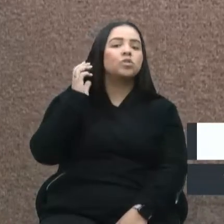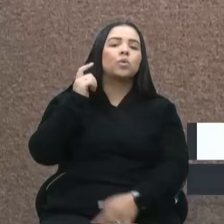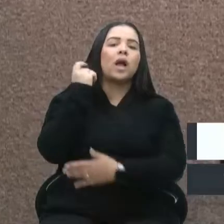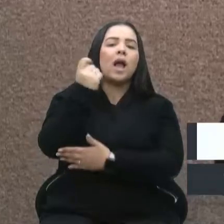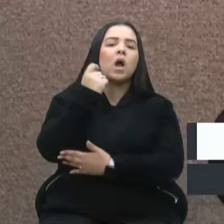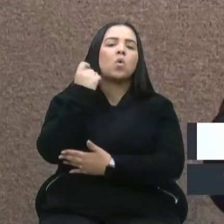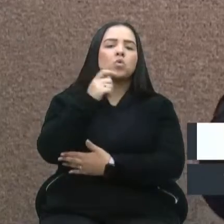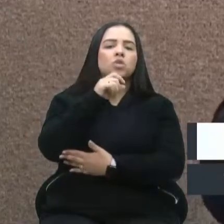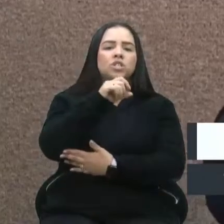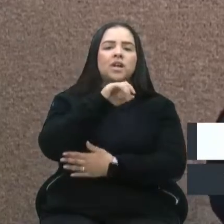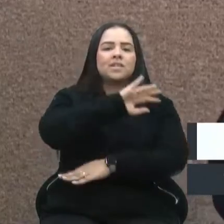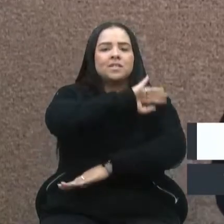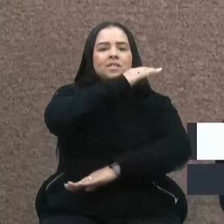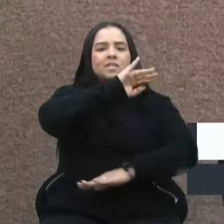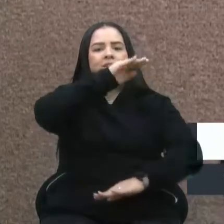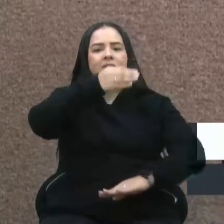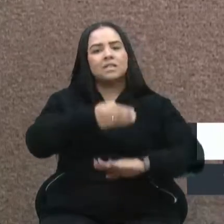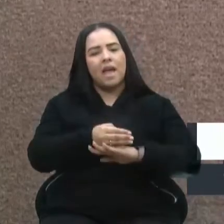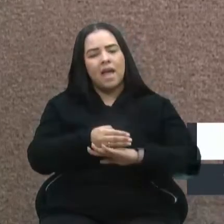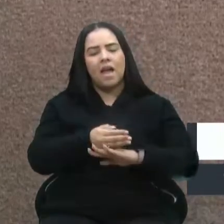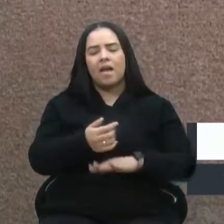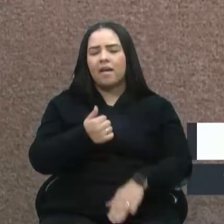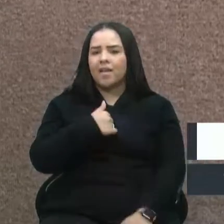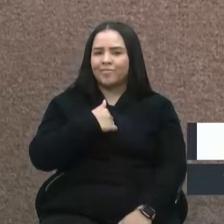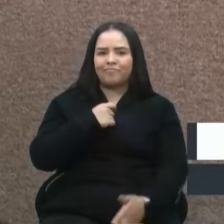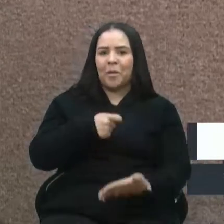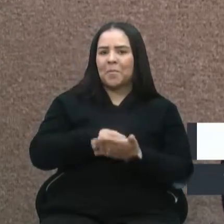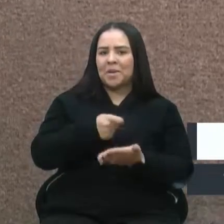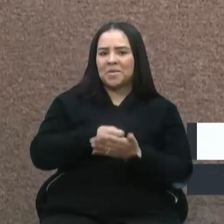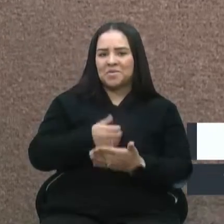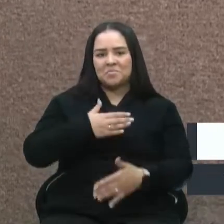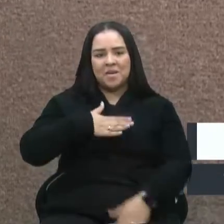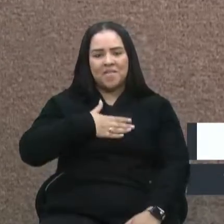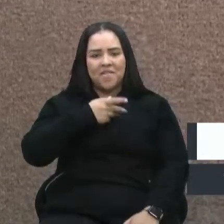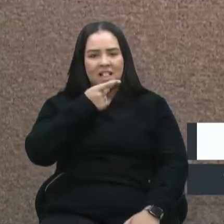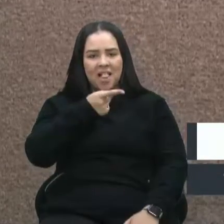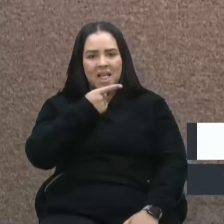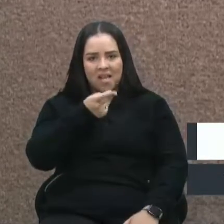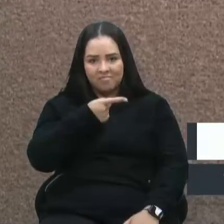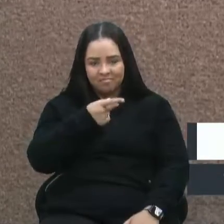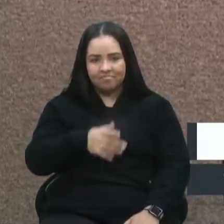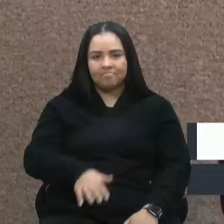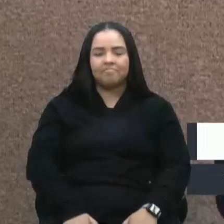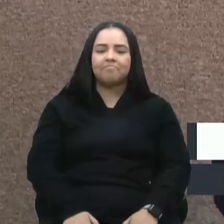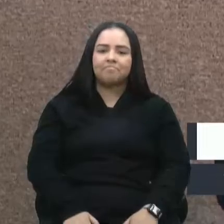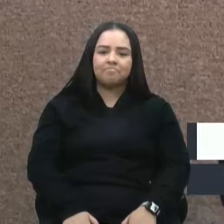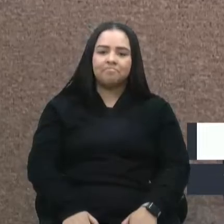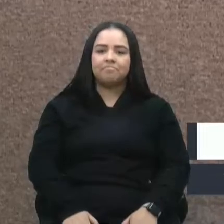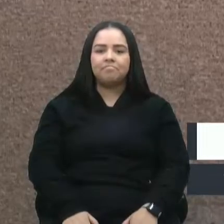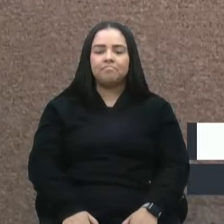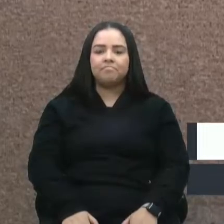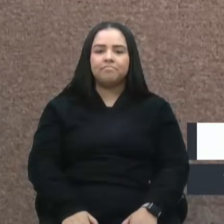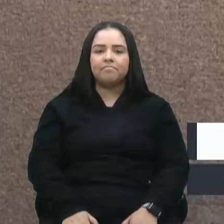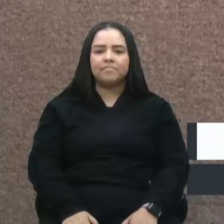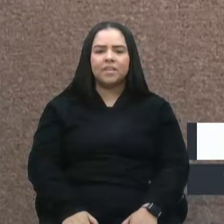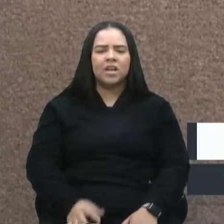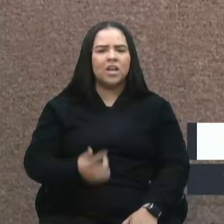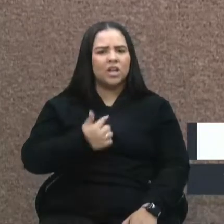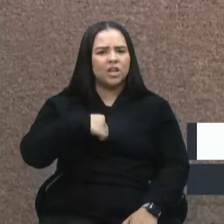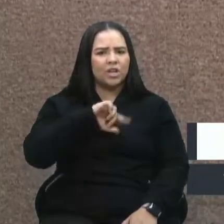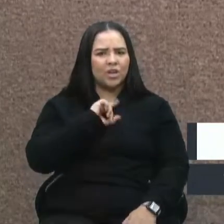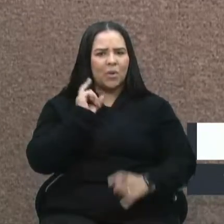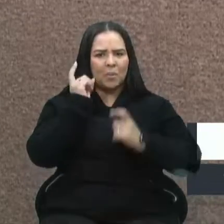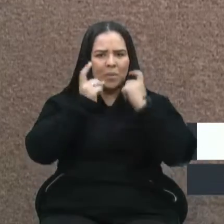eu me senti na obrigação de fazer o meu comentário aqui a respeito dessa moção. E isso nos preocupa